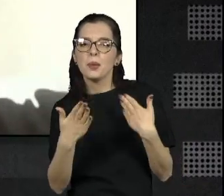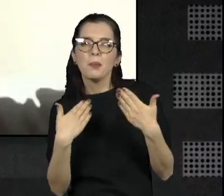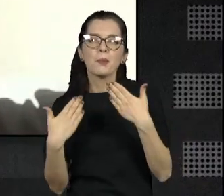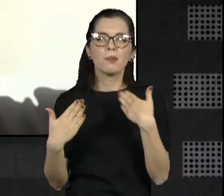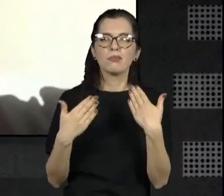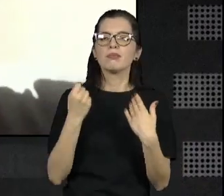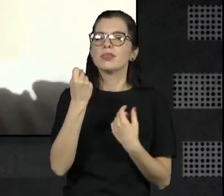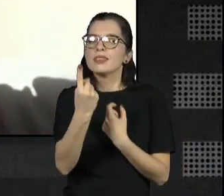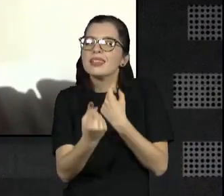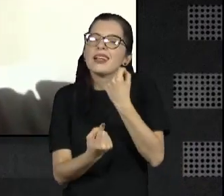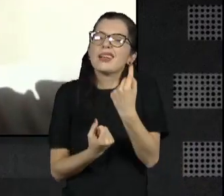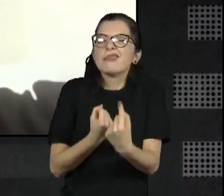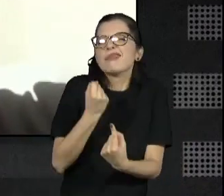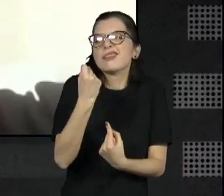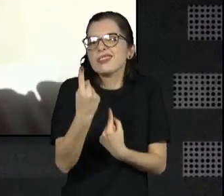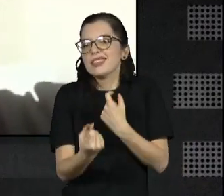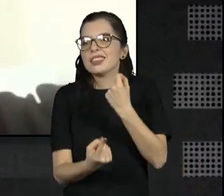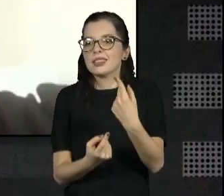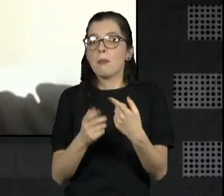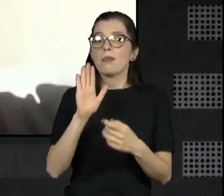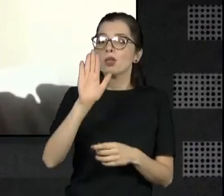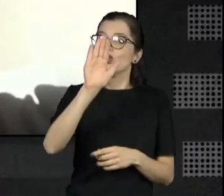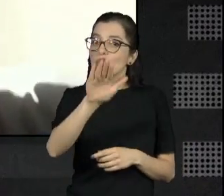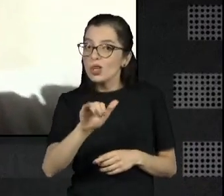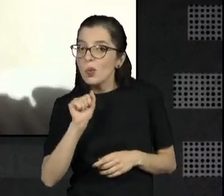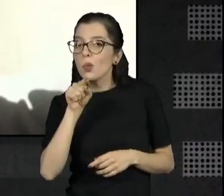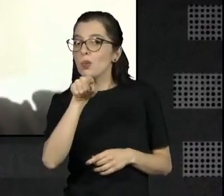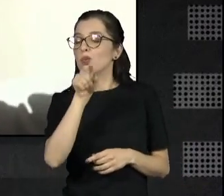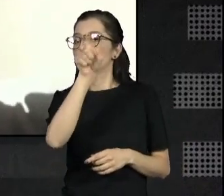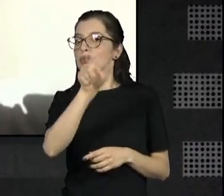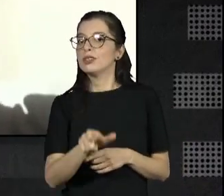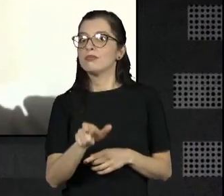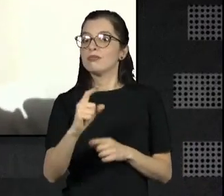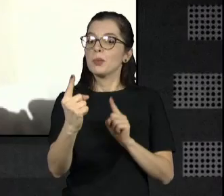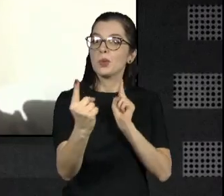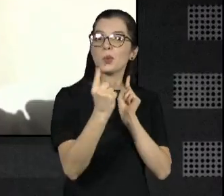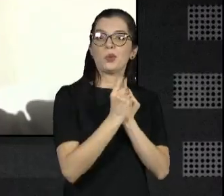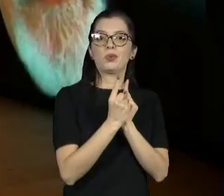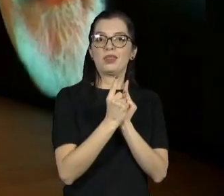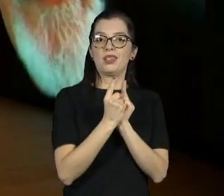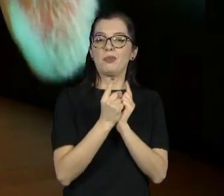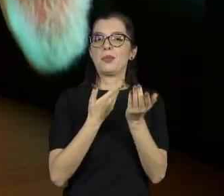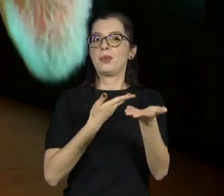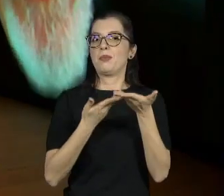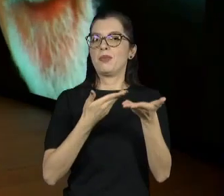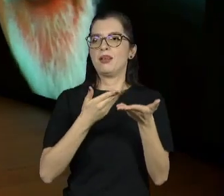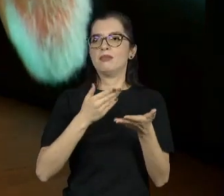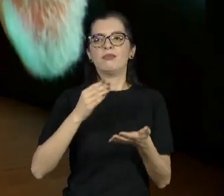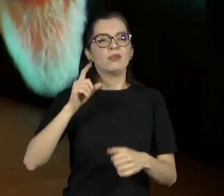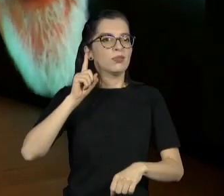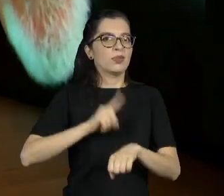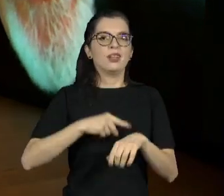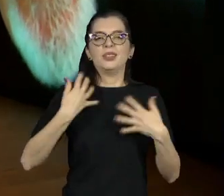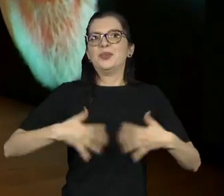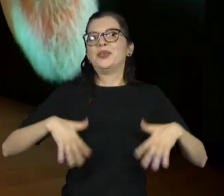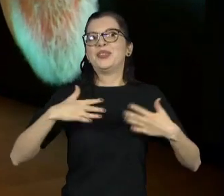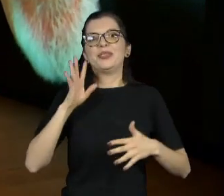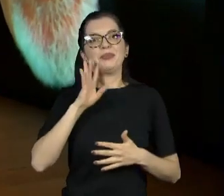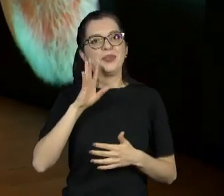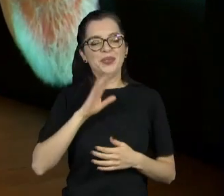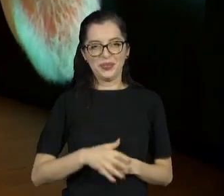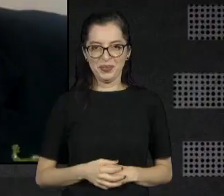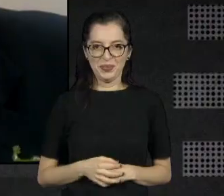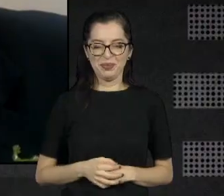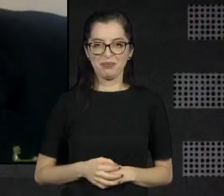mas basta um chamado e o outro está presente. Uou! É verdade,